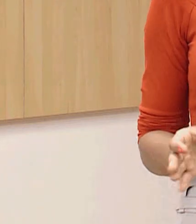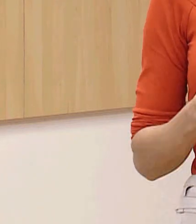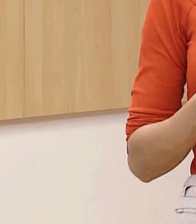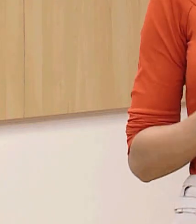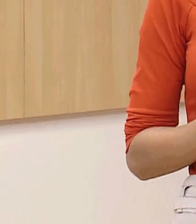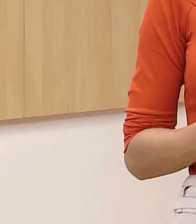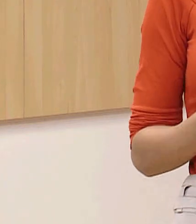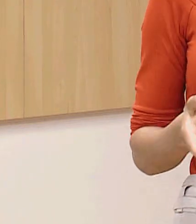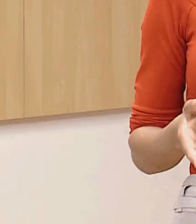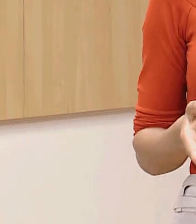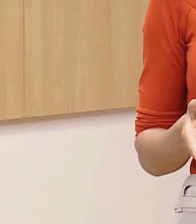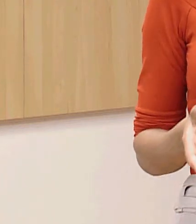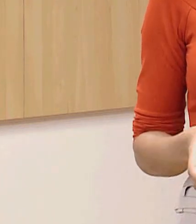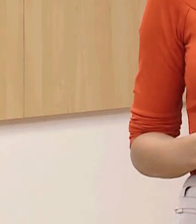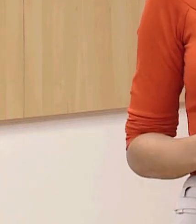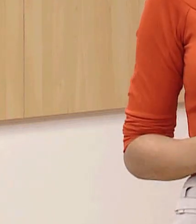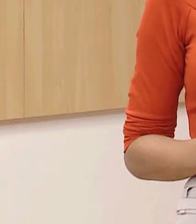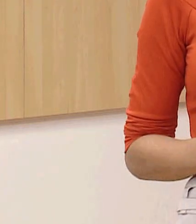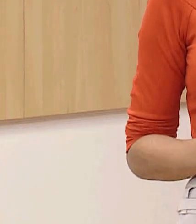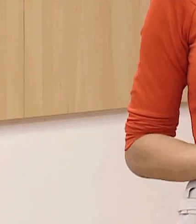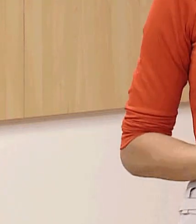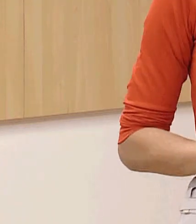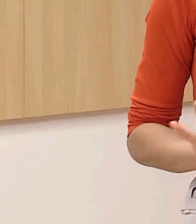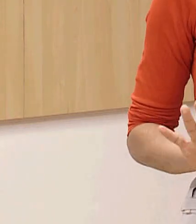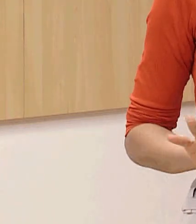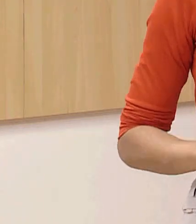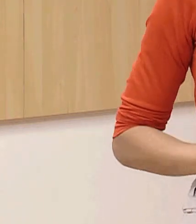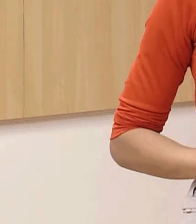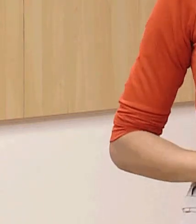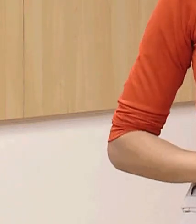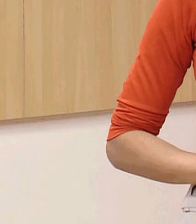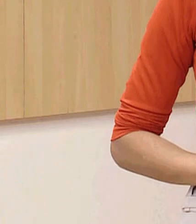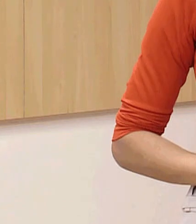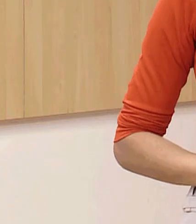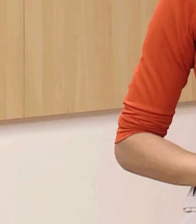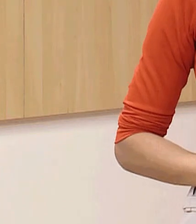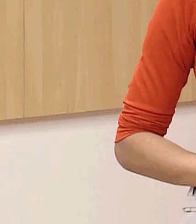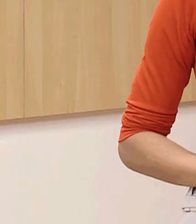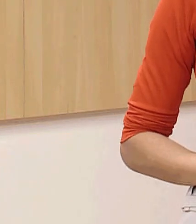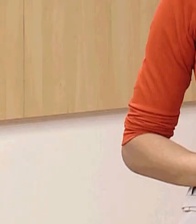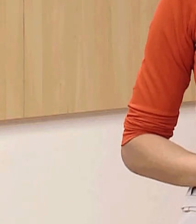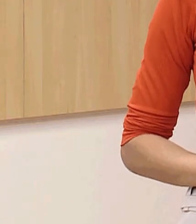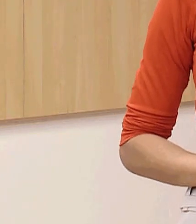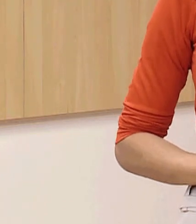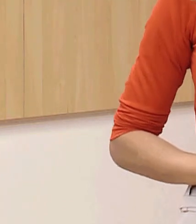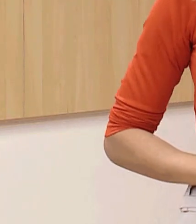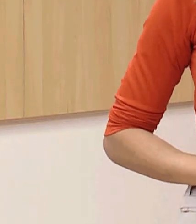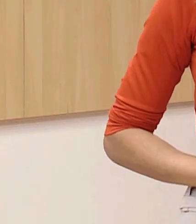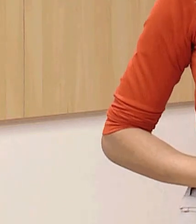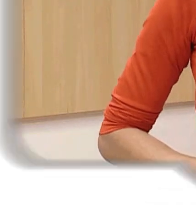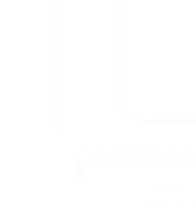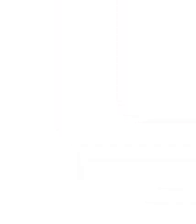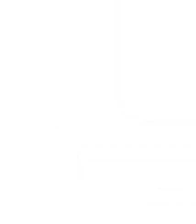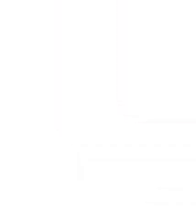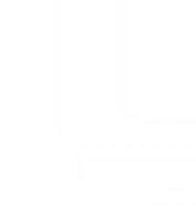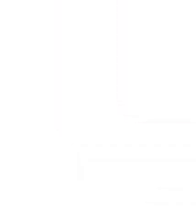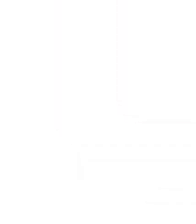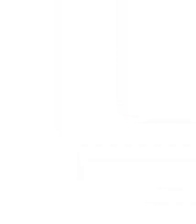clicar em inscrever-se e depois clicar no sininho. Pronto! Assim que pintar notícia nova, você fica sabendo no ato.